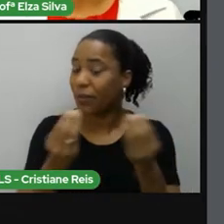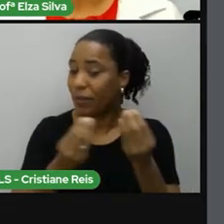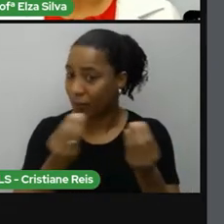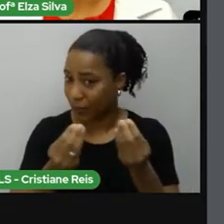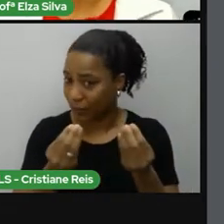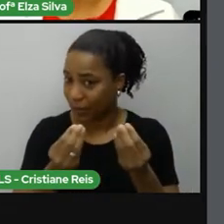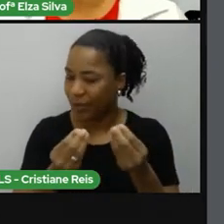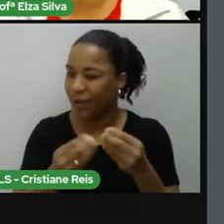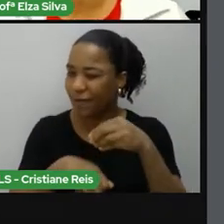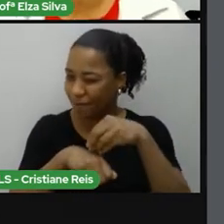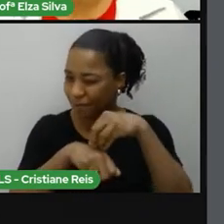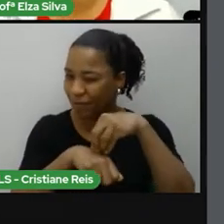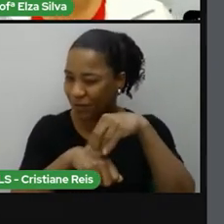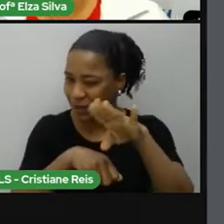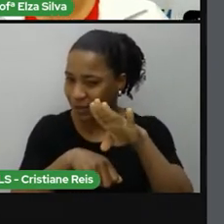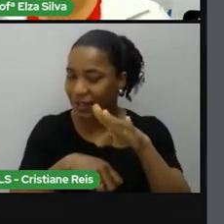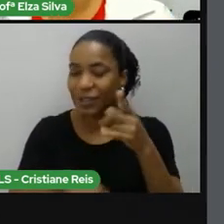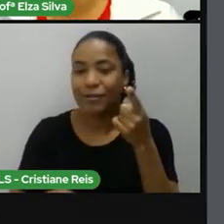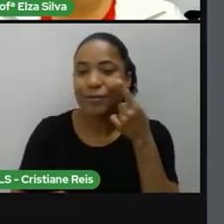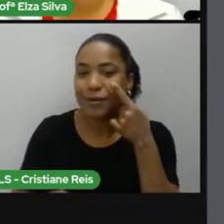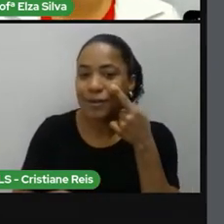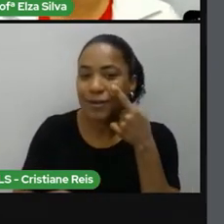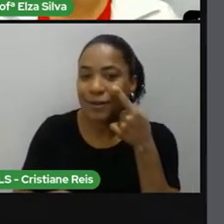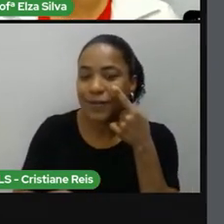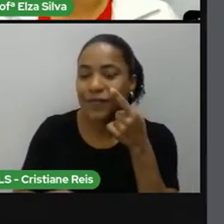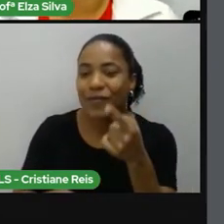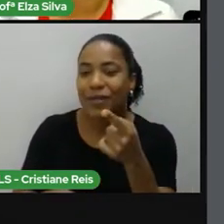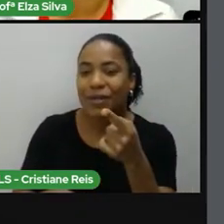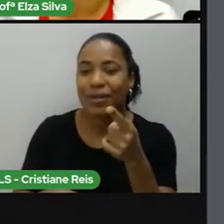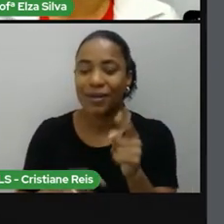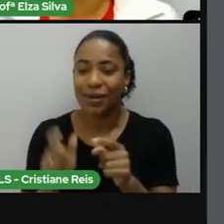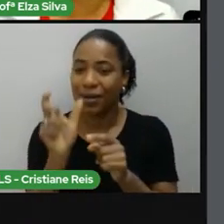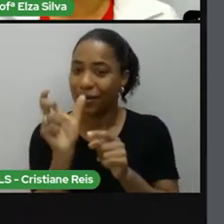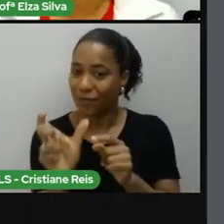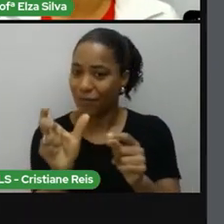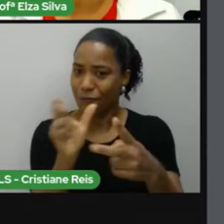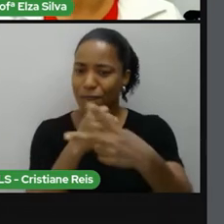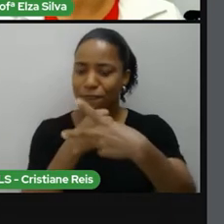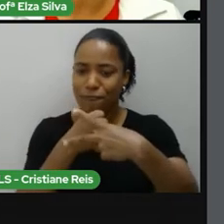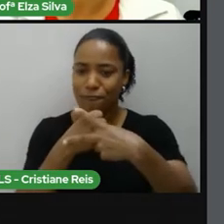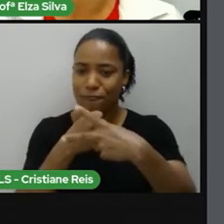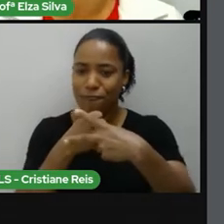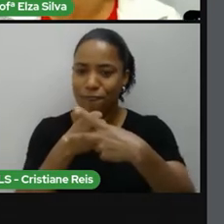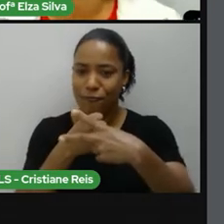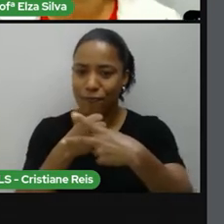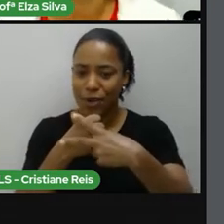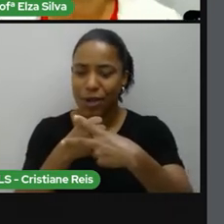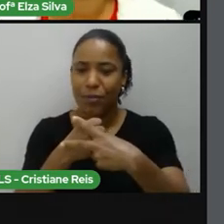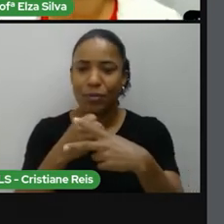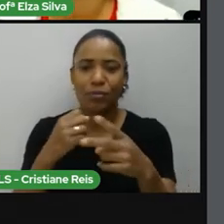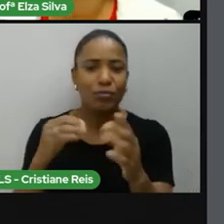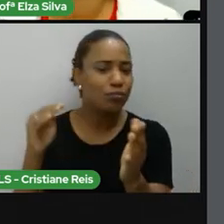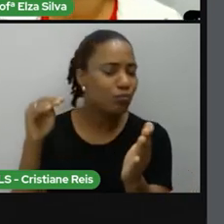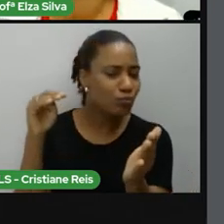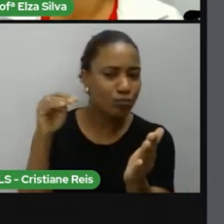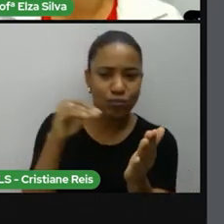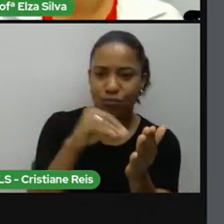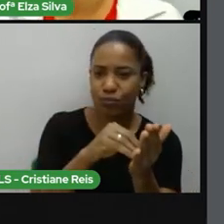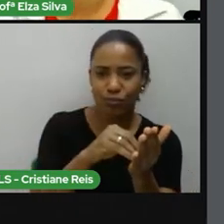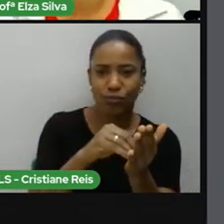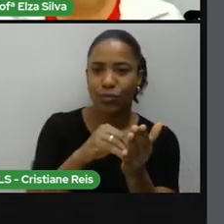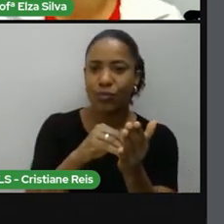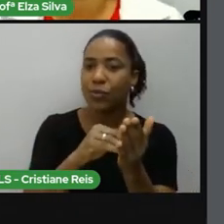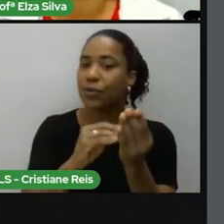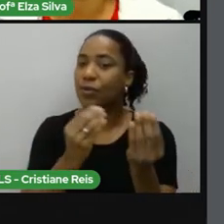É importante que você observe a terminação do verbo. De um modo geral, na